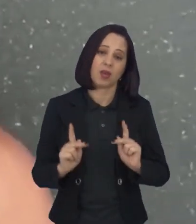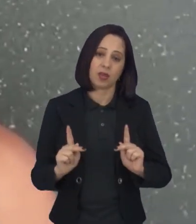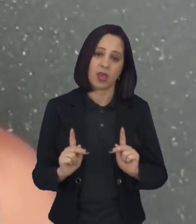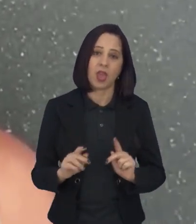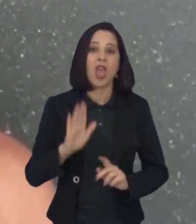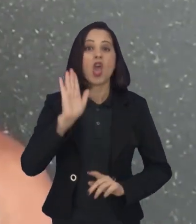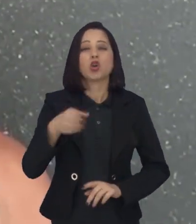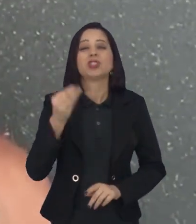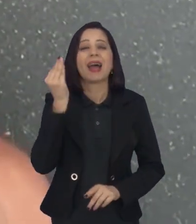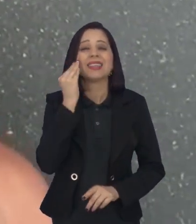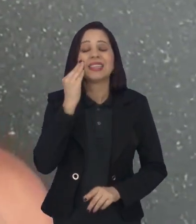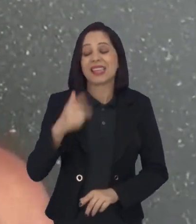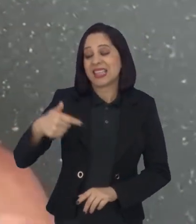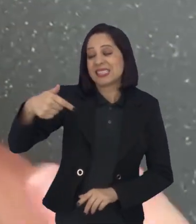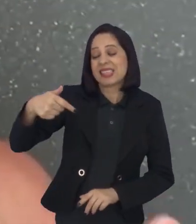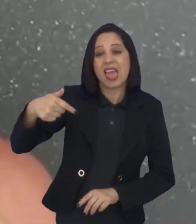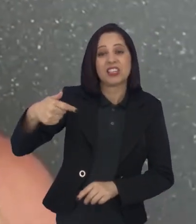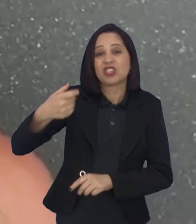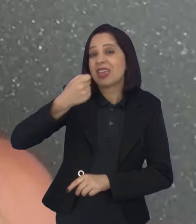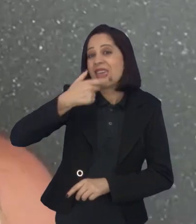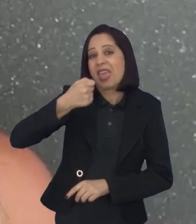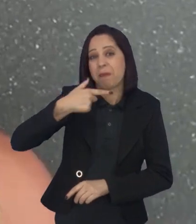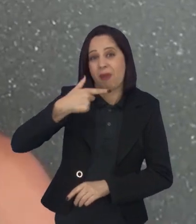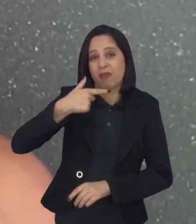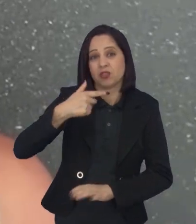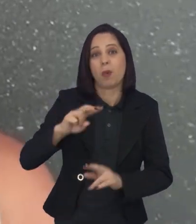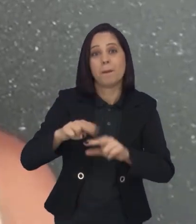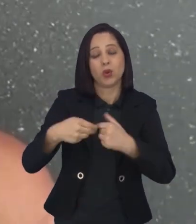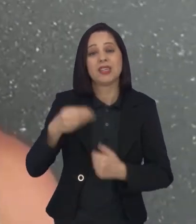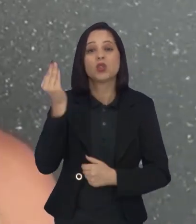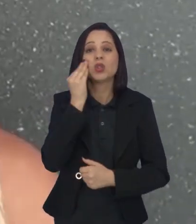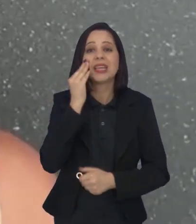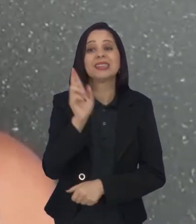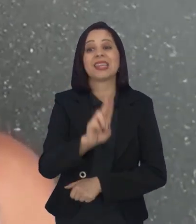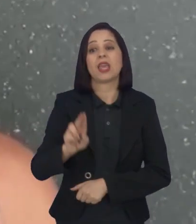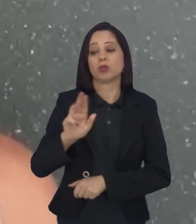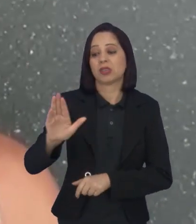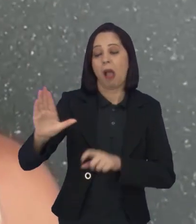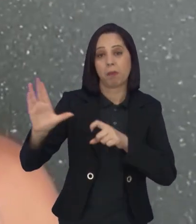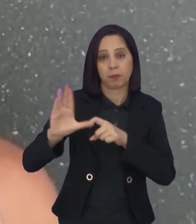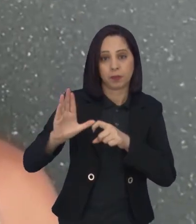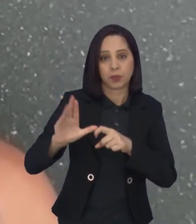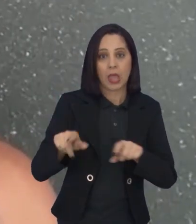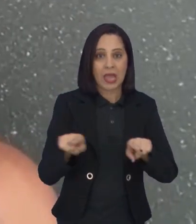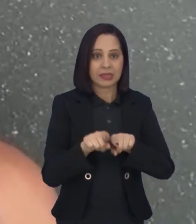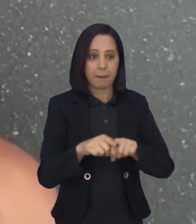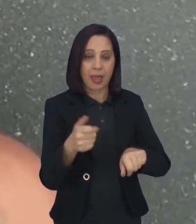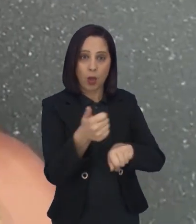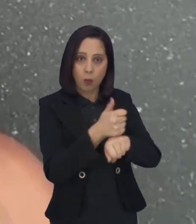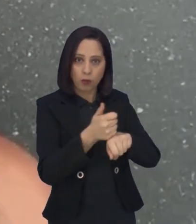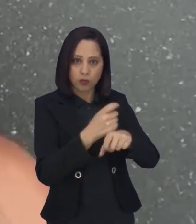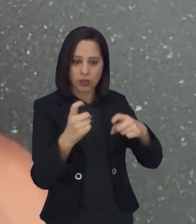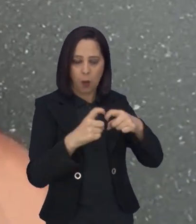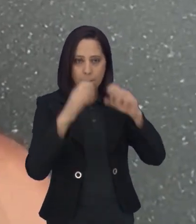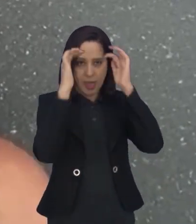sete medicações. Então, eu acho que sempre é válido. Foi acompanhado de perto pelo neuropediatra que acompanha ele.